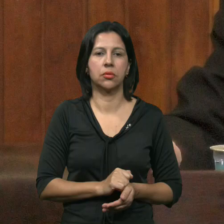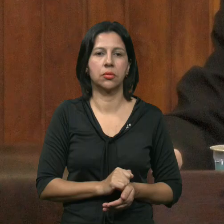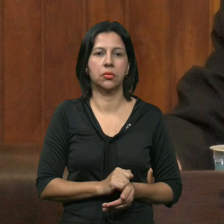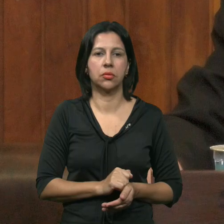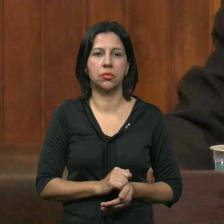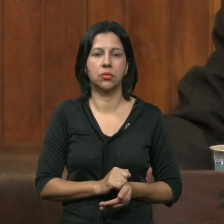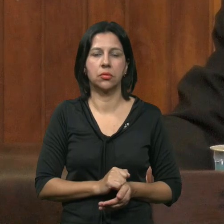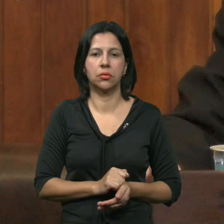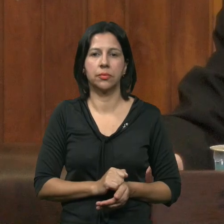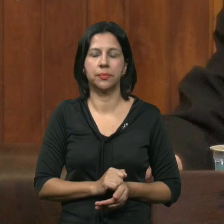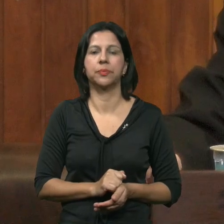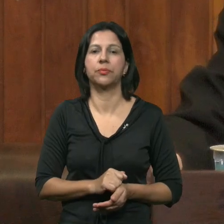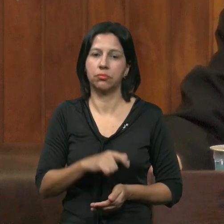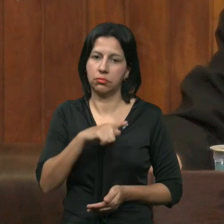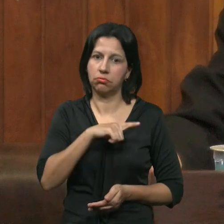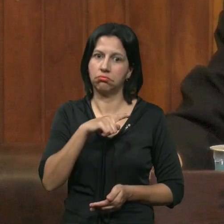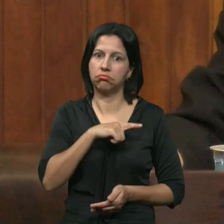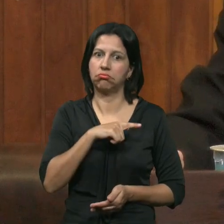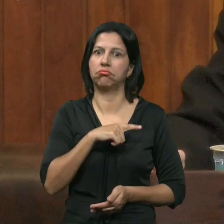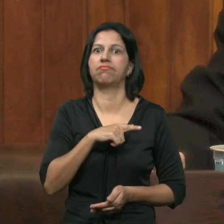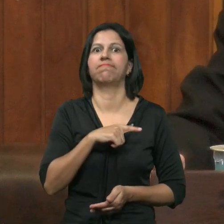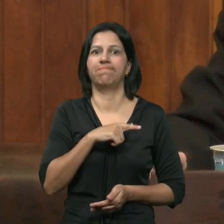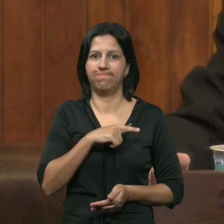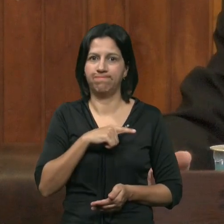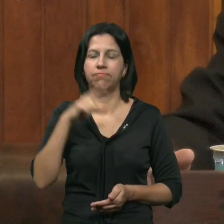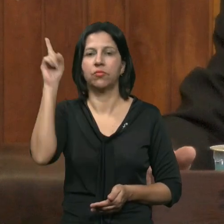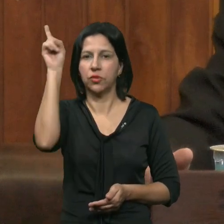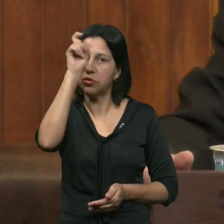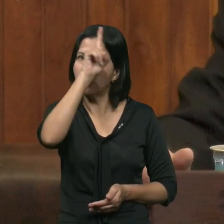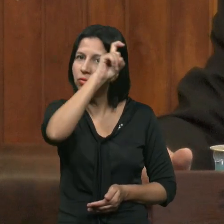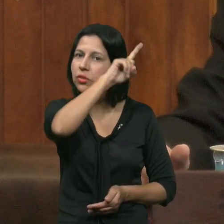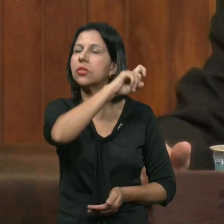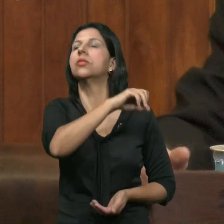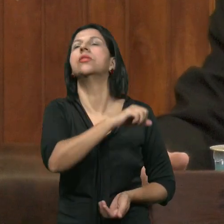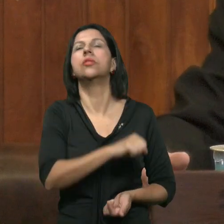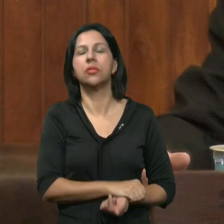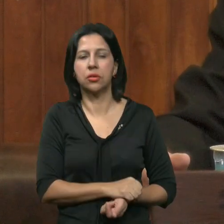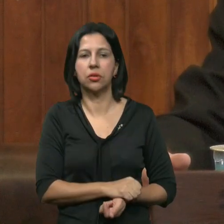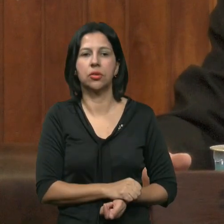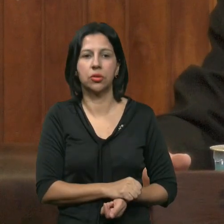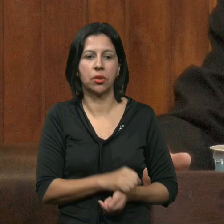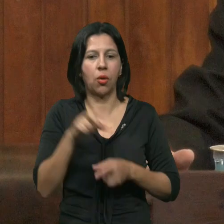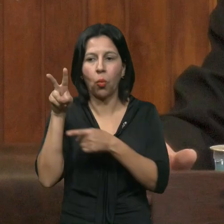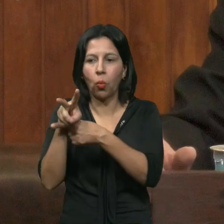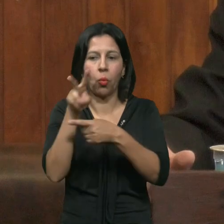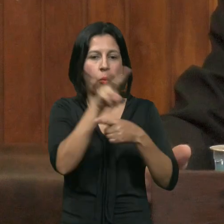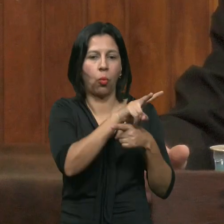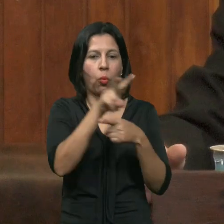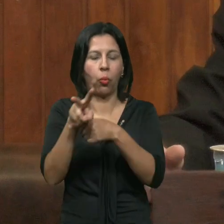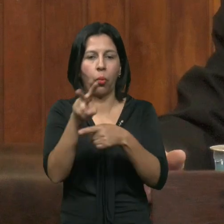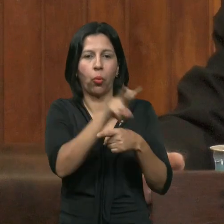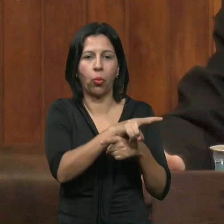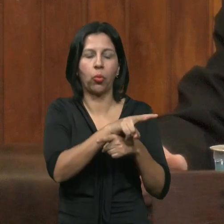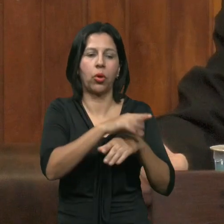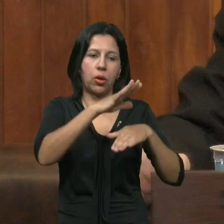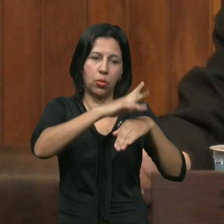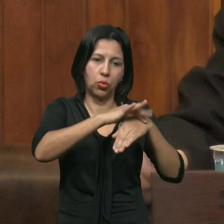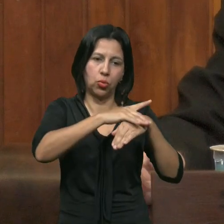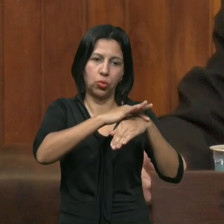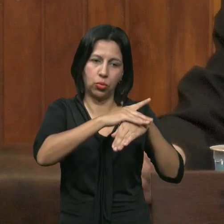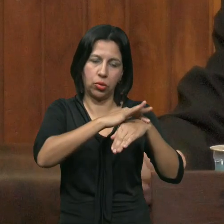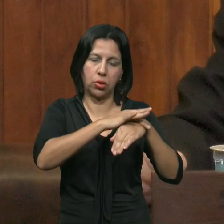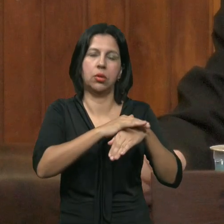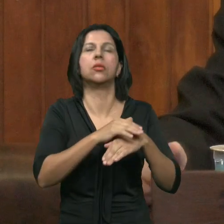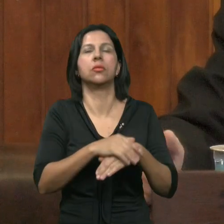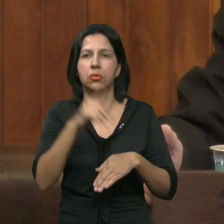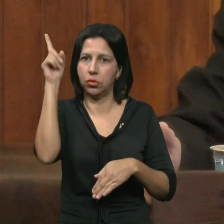Vereadora Vânia Numa área Muito sensível Não é Que é a questão Do atendimento A população A população Na